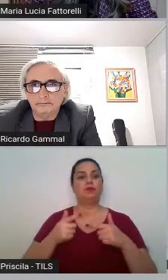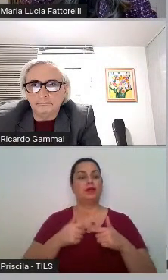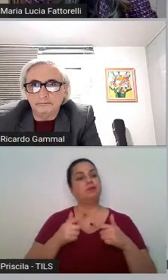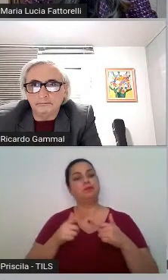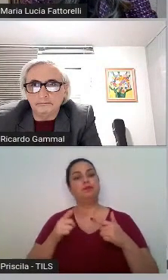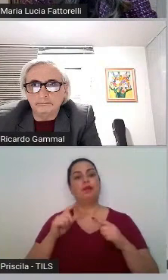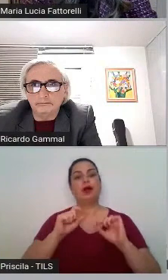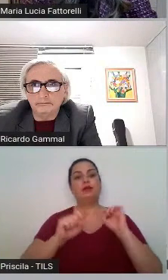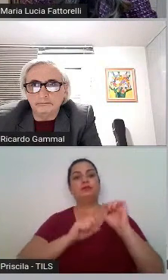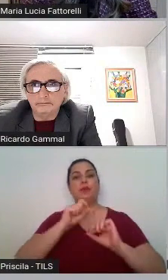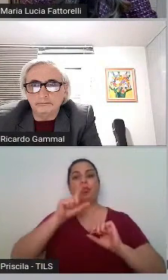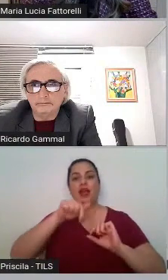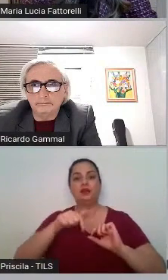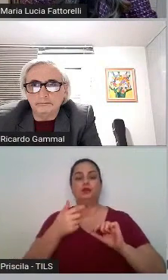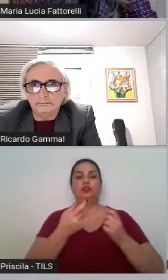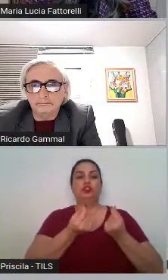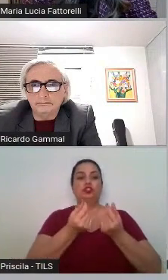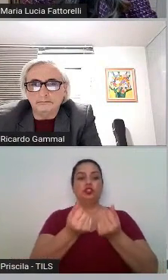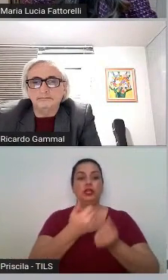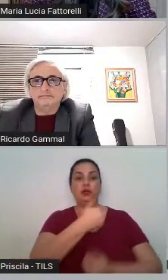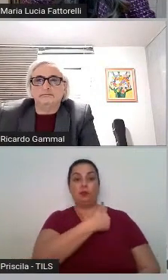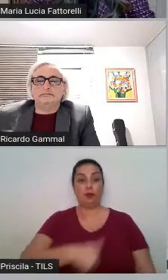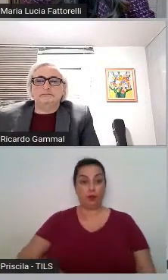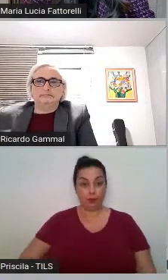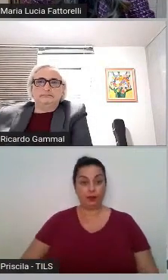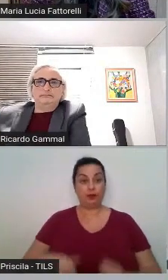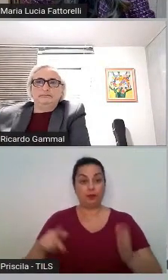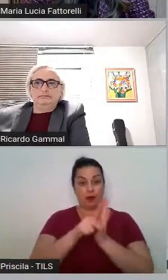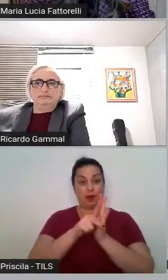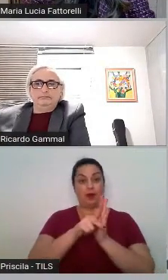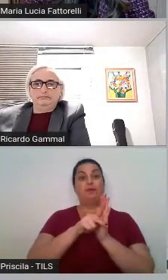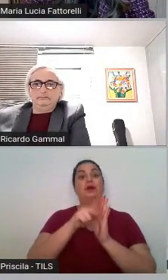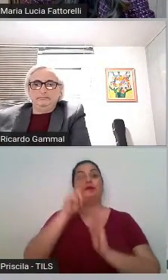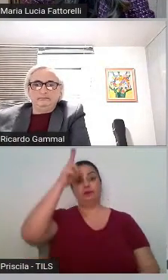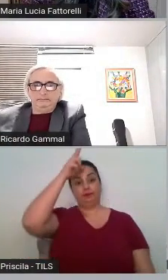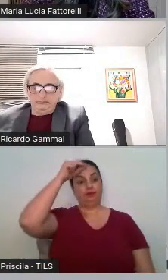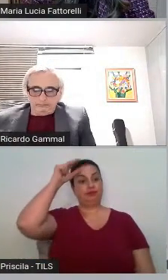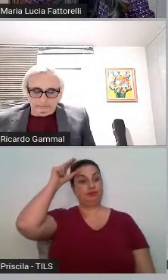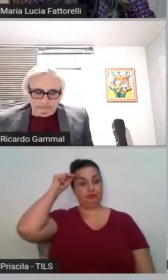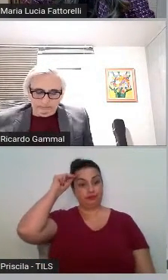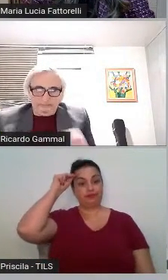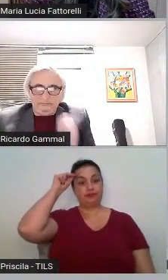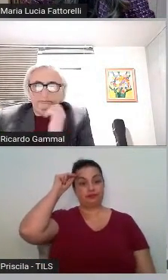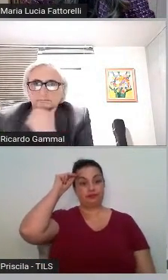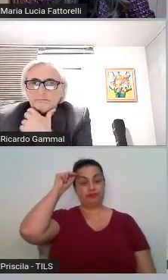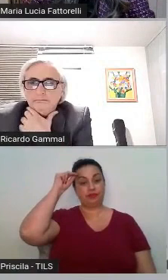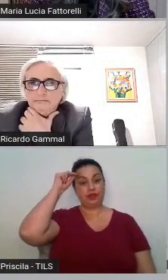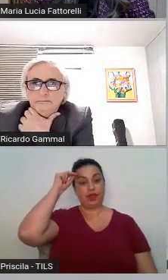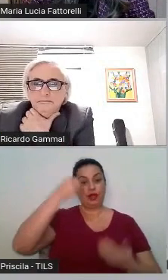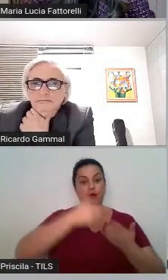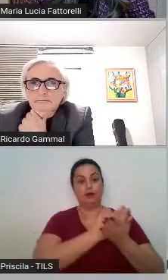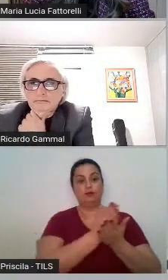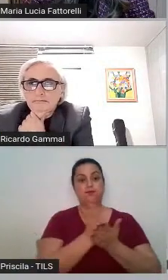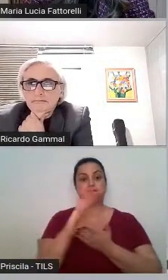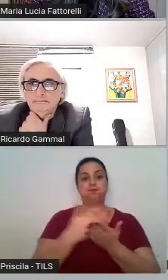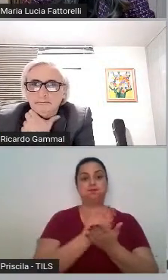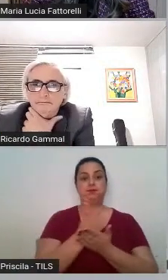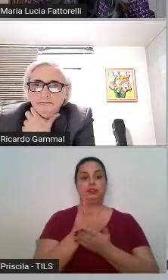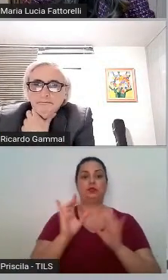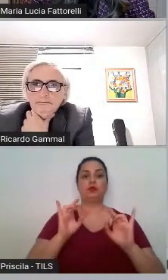cofres públicos municipais. Então, só para vocês poderem ter ideia de quanto isso representa